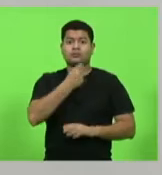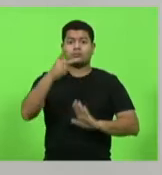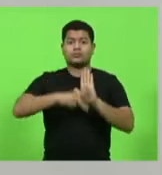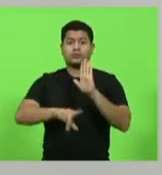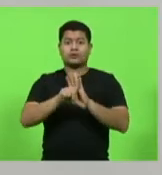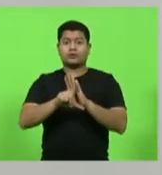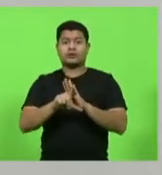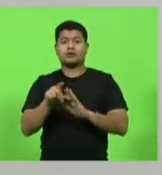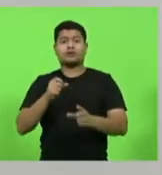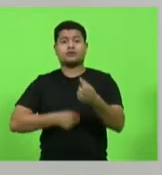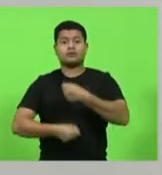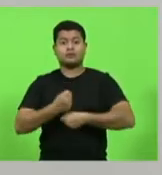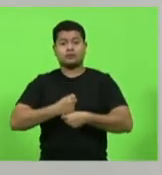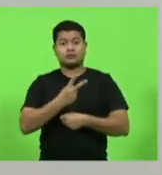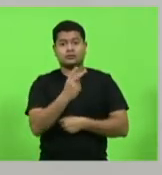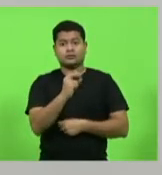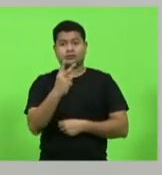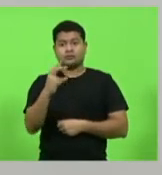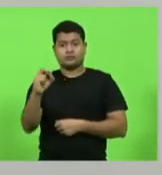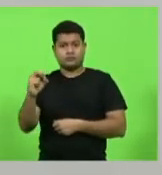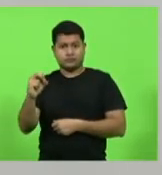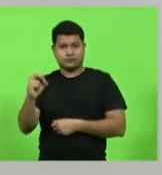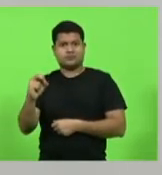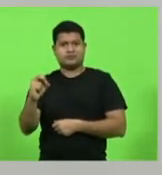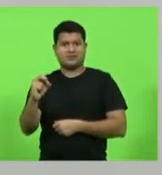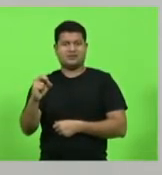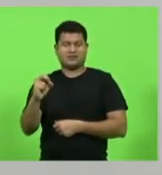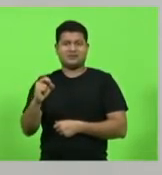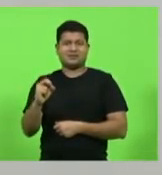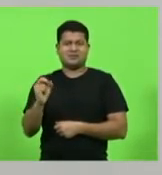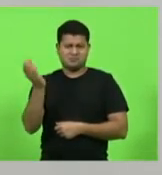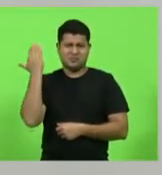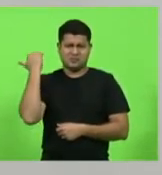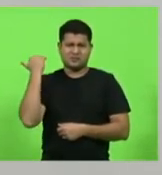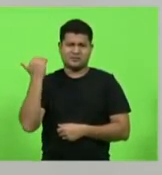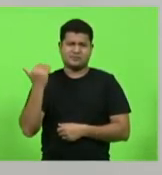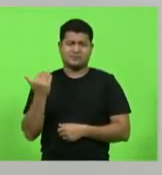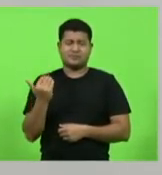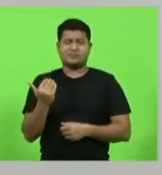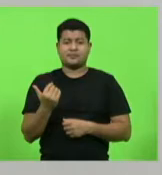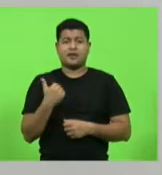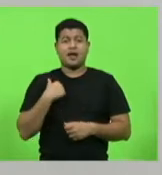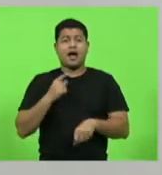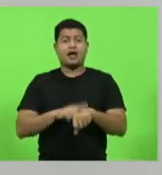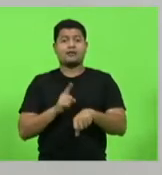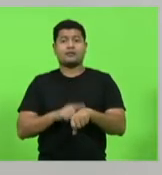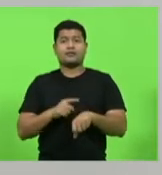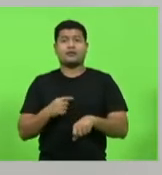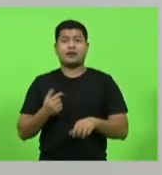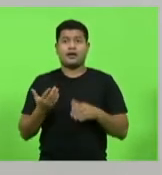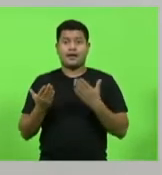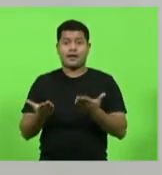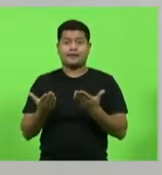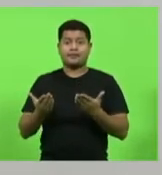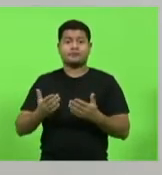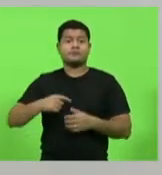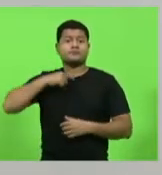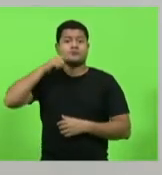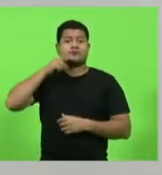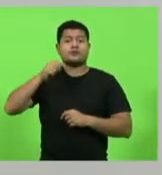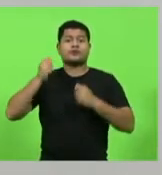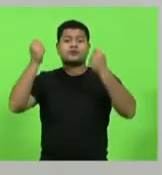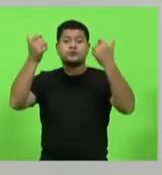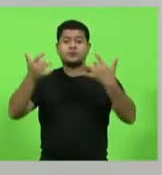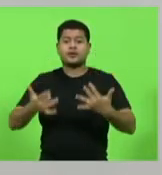de 2020, do ano passado. E naquele momento, eu não conseguia trazer para os senhores